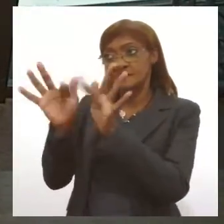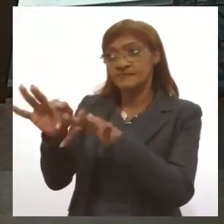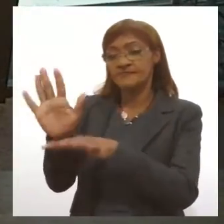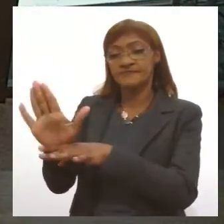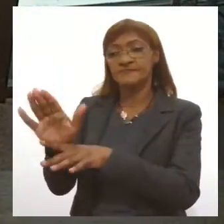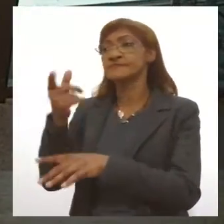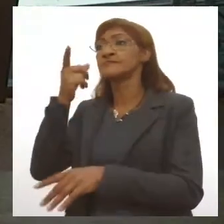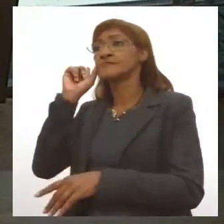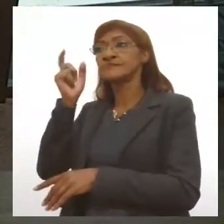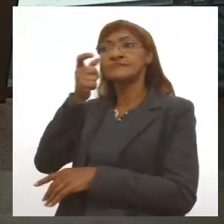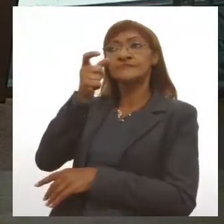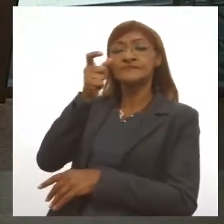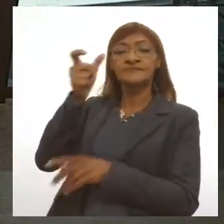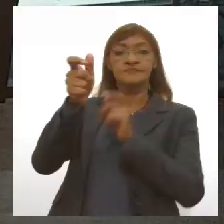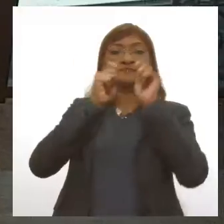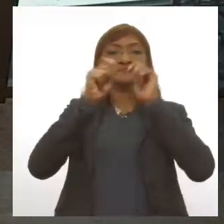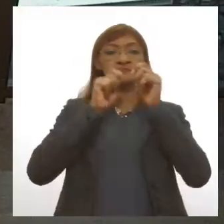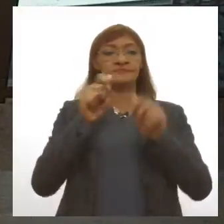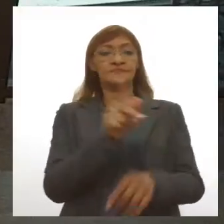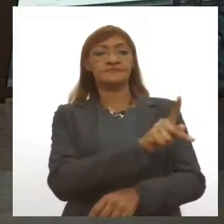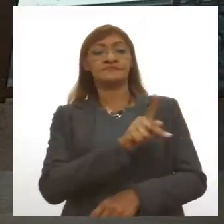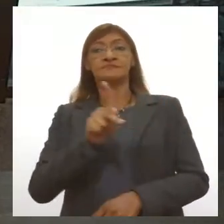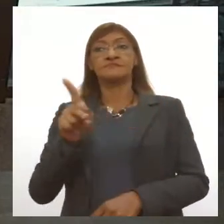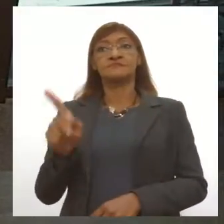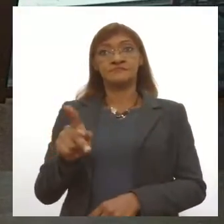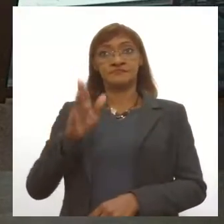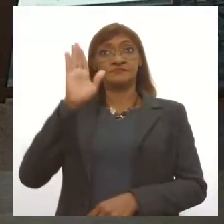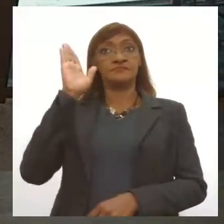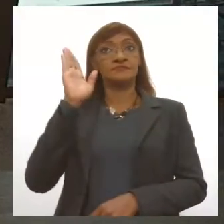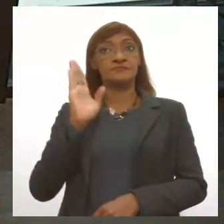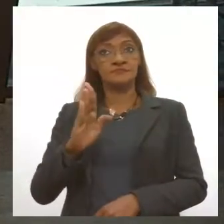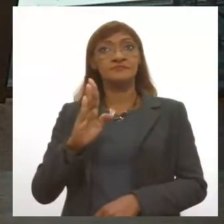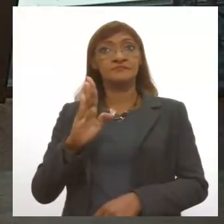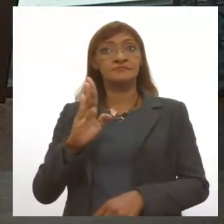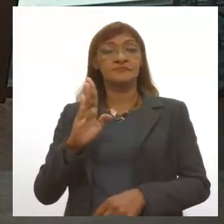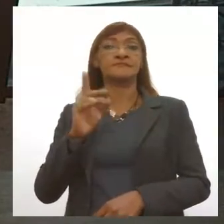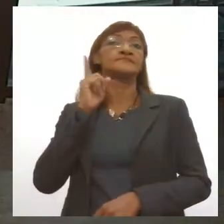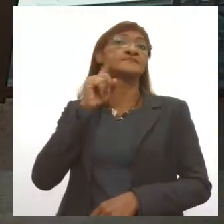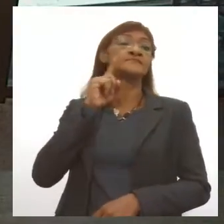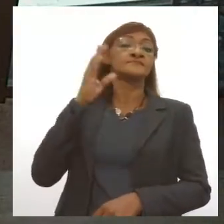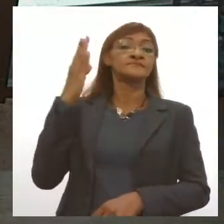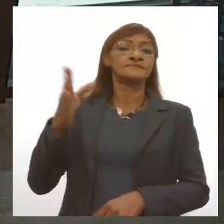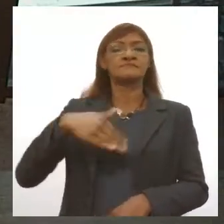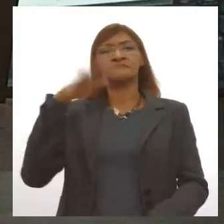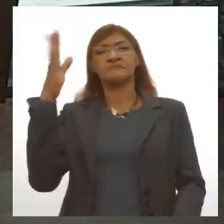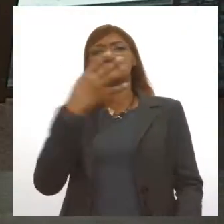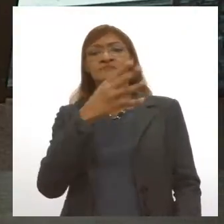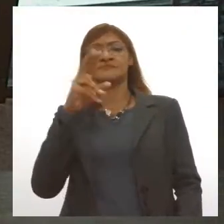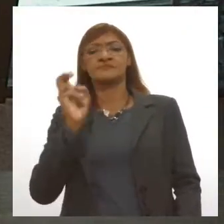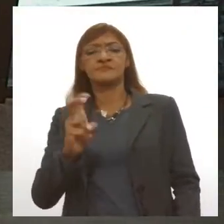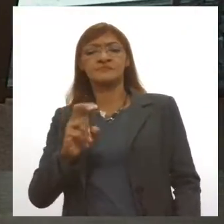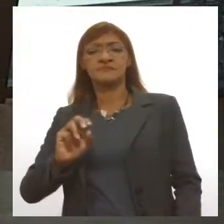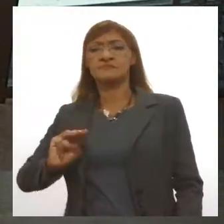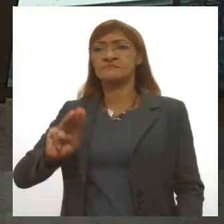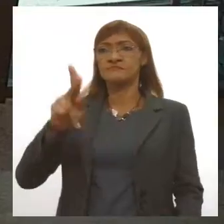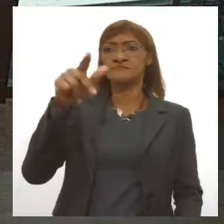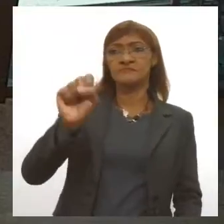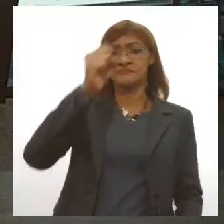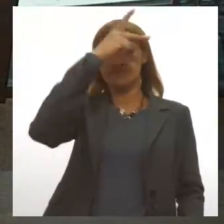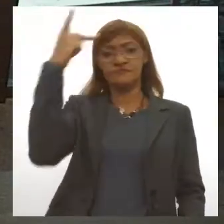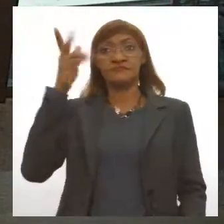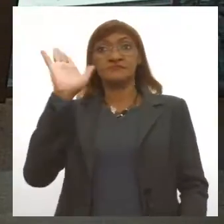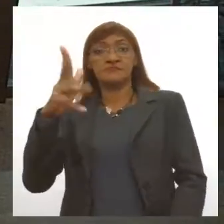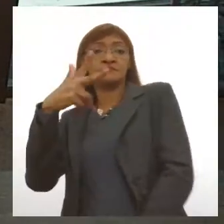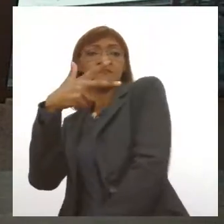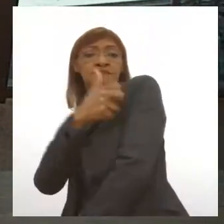ontem eu assisti a uma entrevista do presidente dos Estados Unidos, John Biden, que falou que mais de 45 milhões de habitantes dos Estados Unidos já receberam a